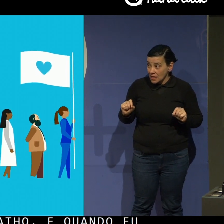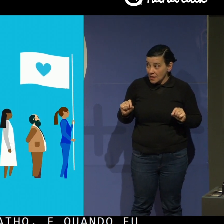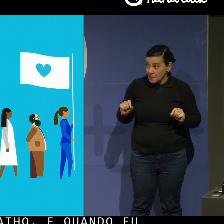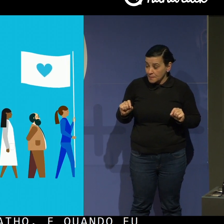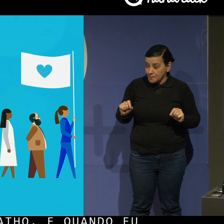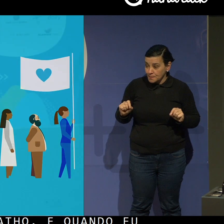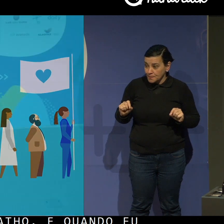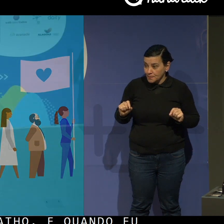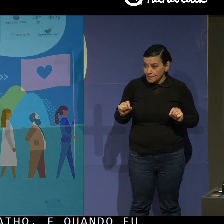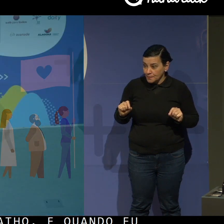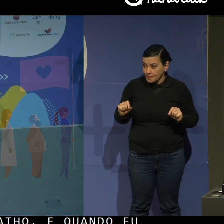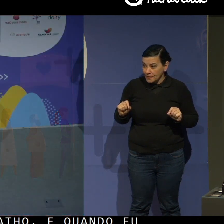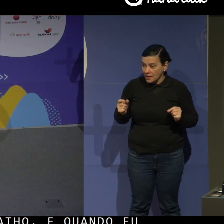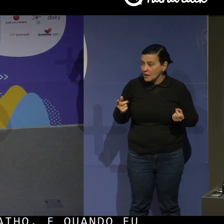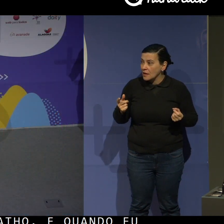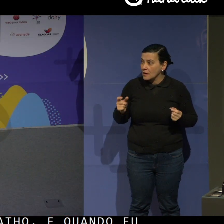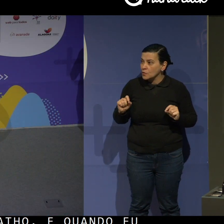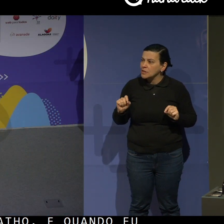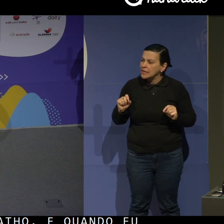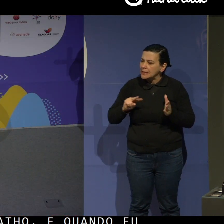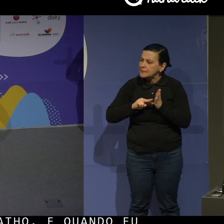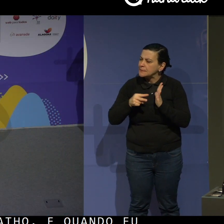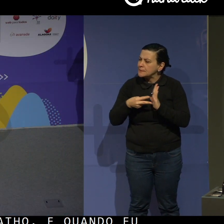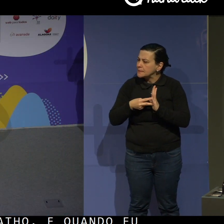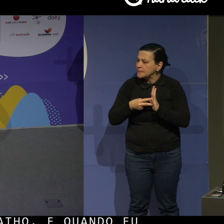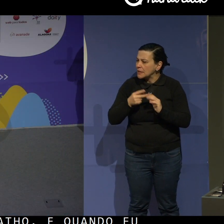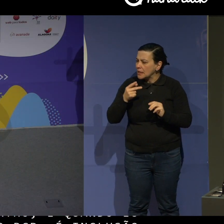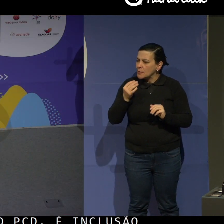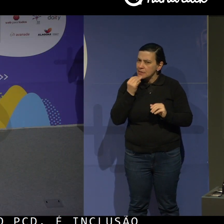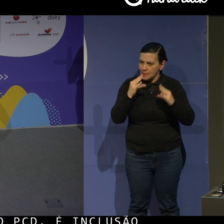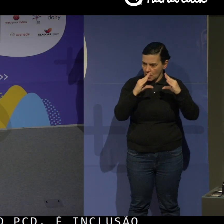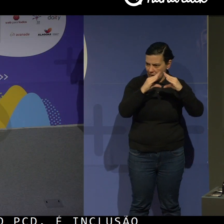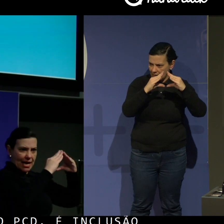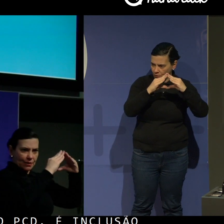laudo médico, para a Cato.